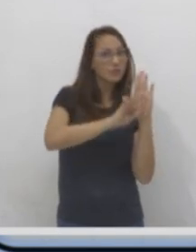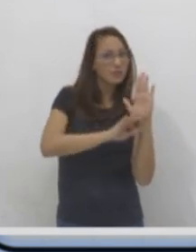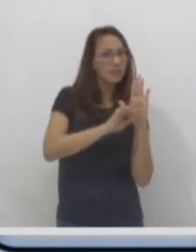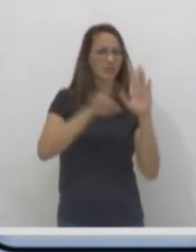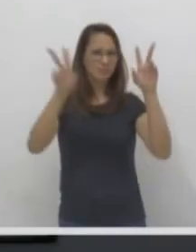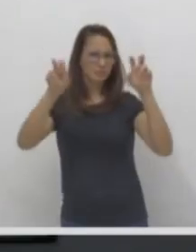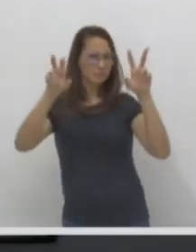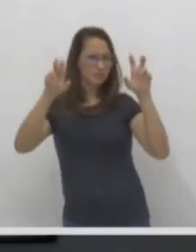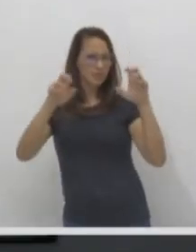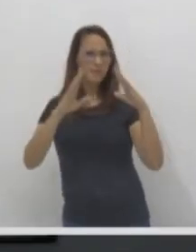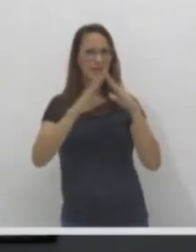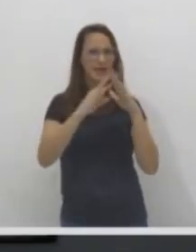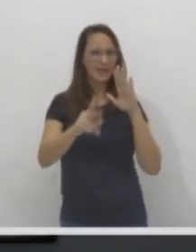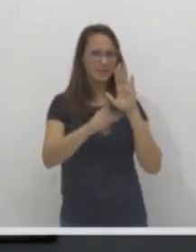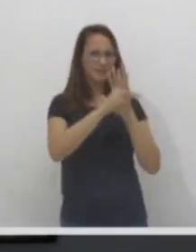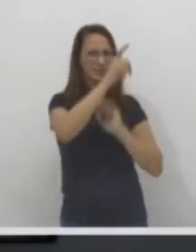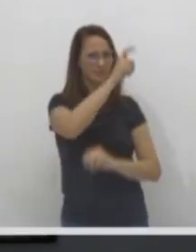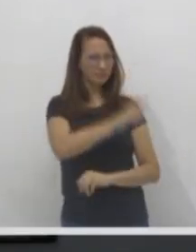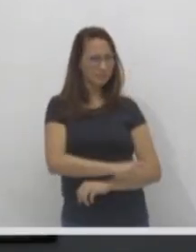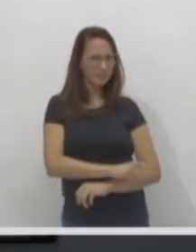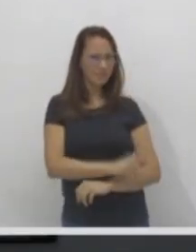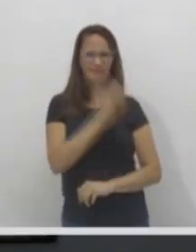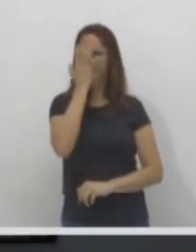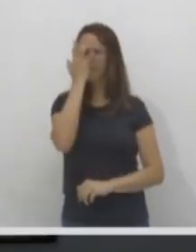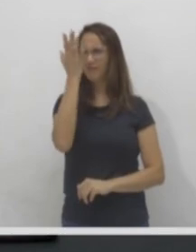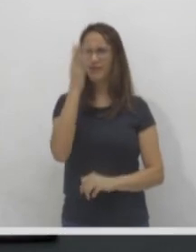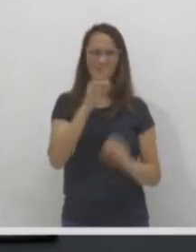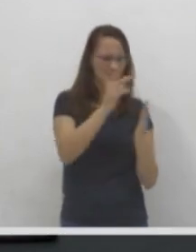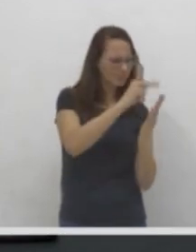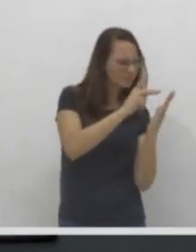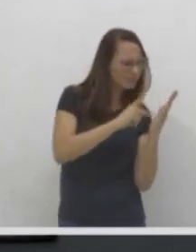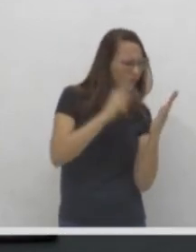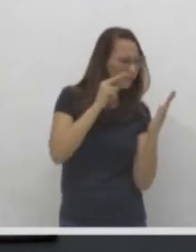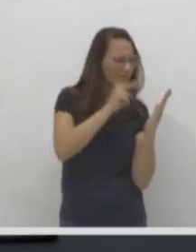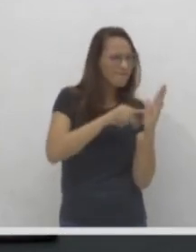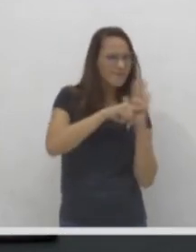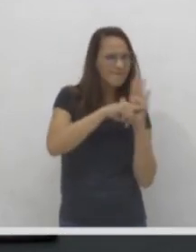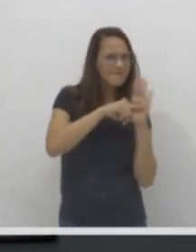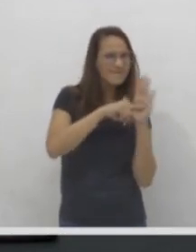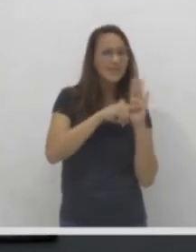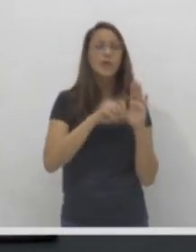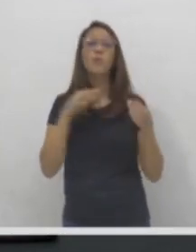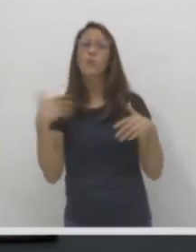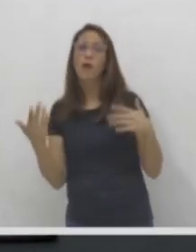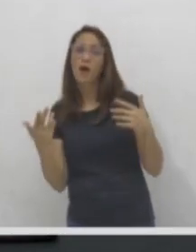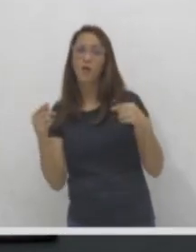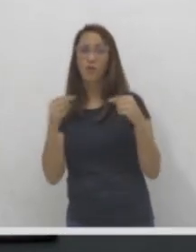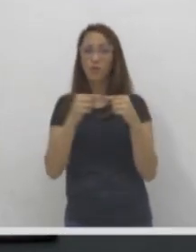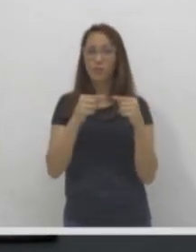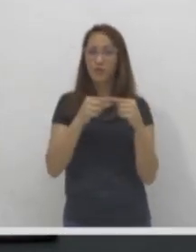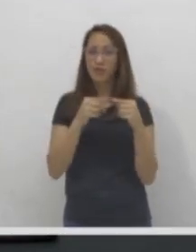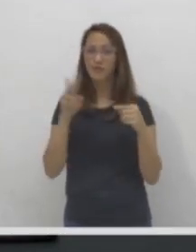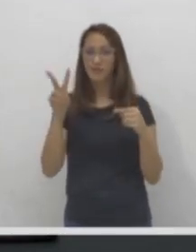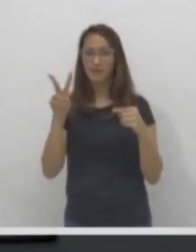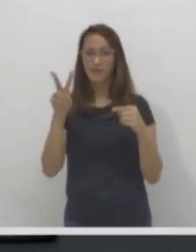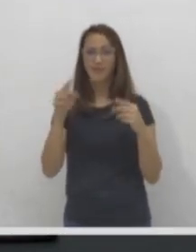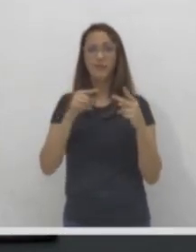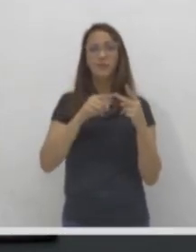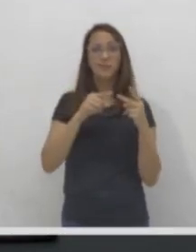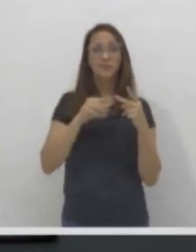fácil. Vai lá no nosso poema. Dá uma olhadinha lá. E vê quem é vertebrado e quem é invertebrado. Escreve e manda pra gente. Legal?